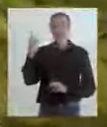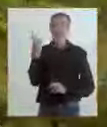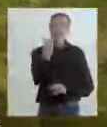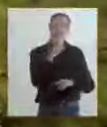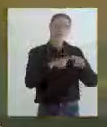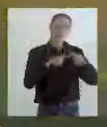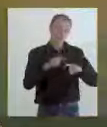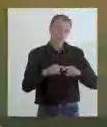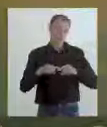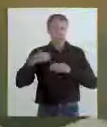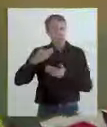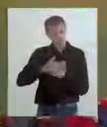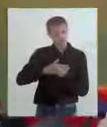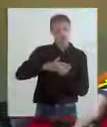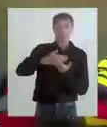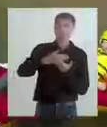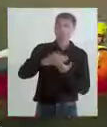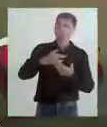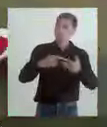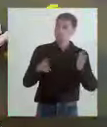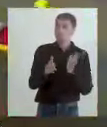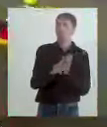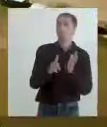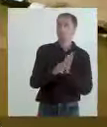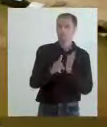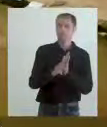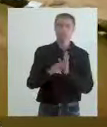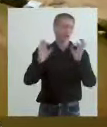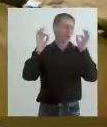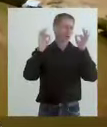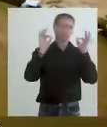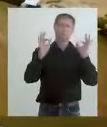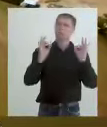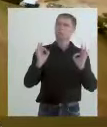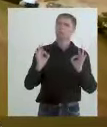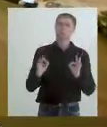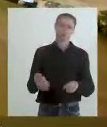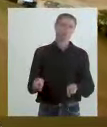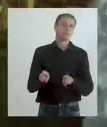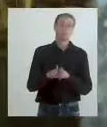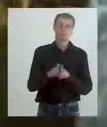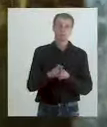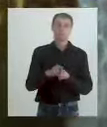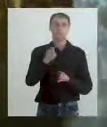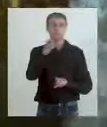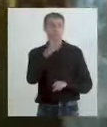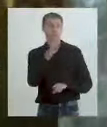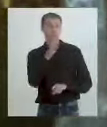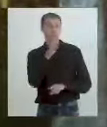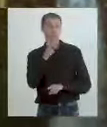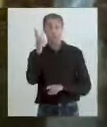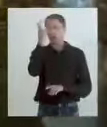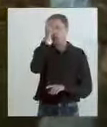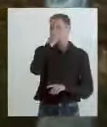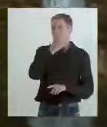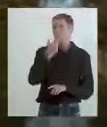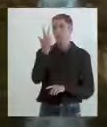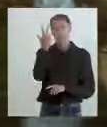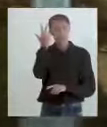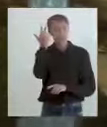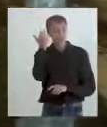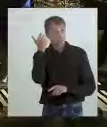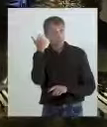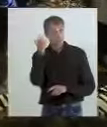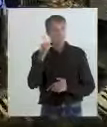cada atrativo, suas origens, peculiaridades e seus encantamentos. Você vai conhecer as belezas